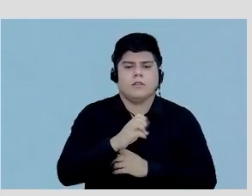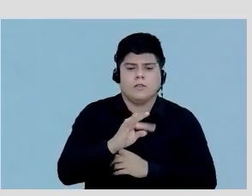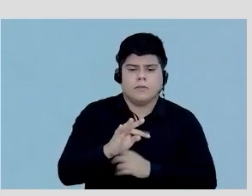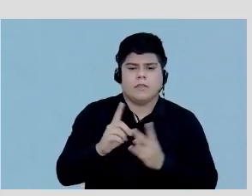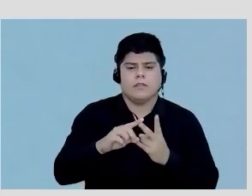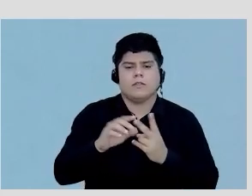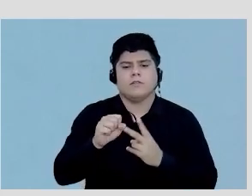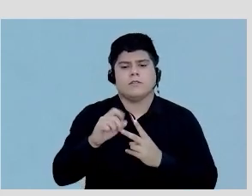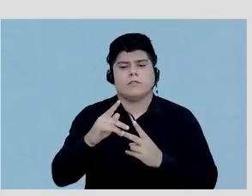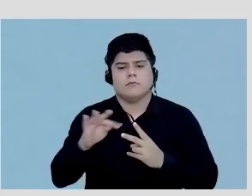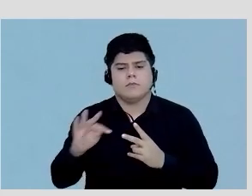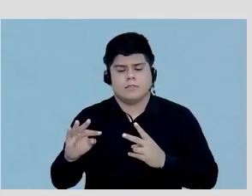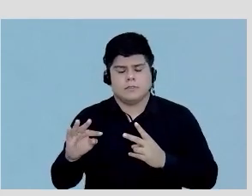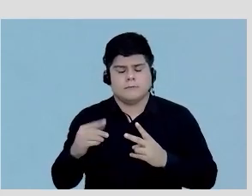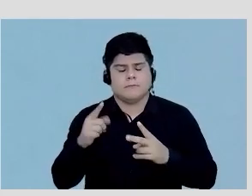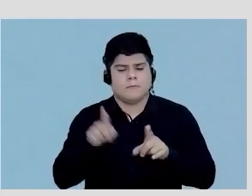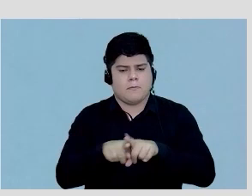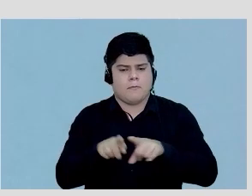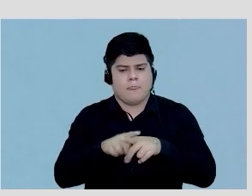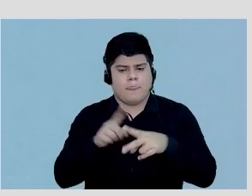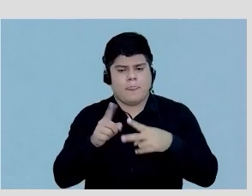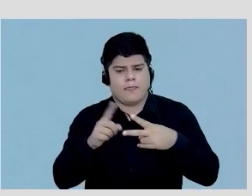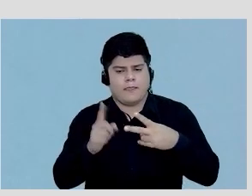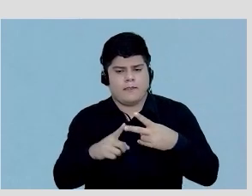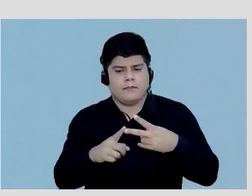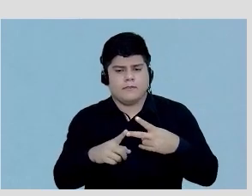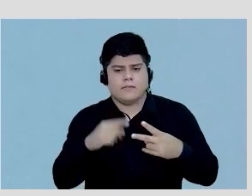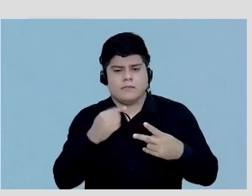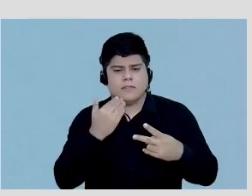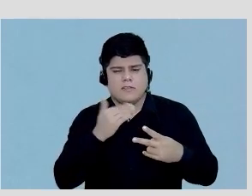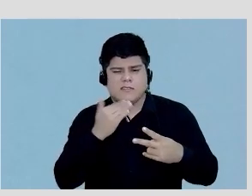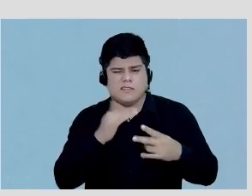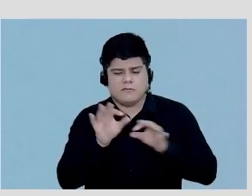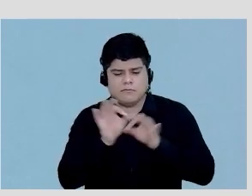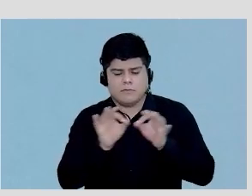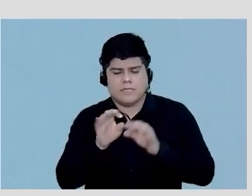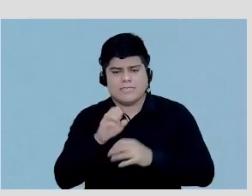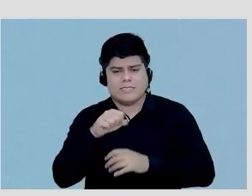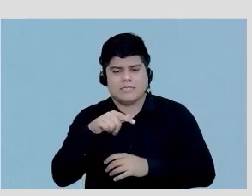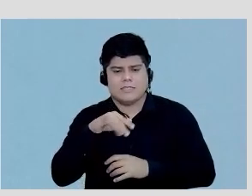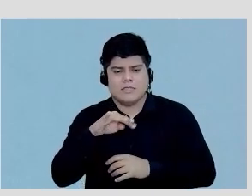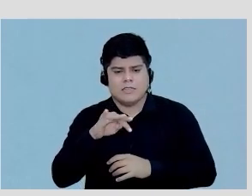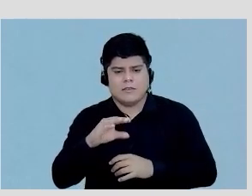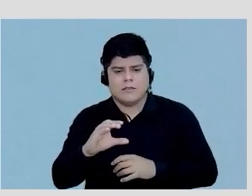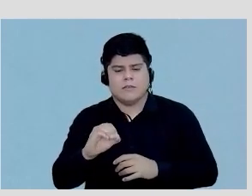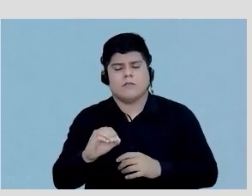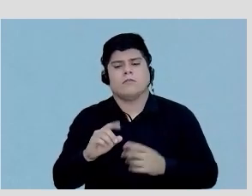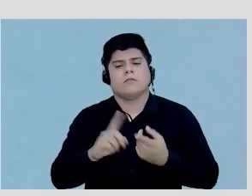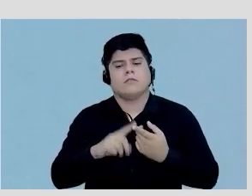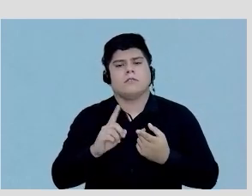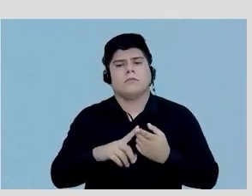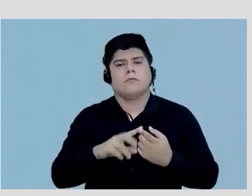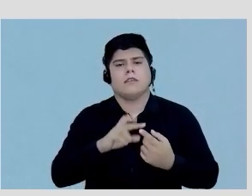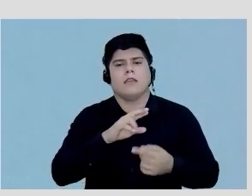aliando a quantidade de defeito estêmico com quanto a reserva de fluxo alterada